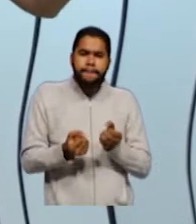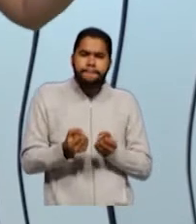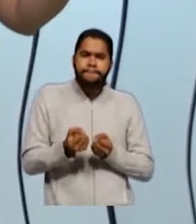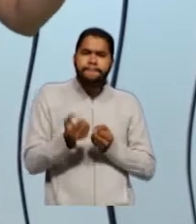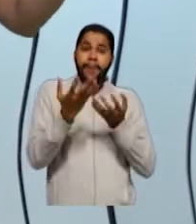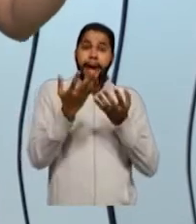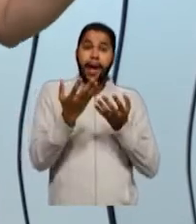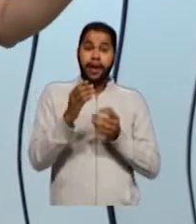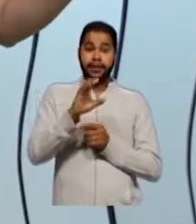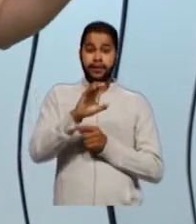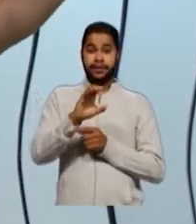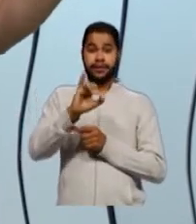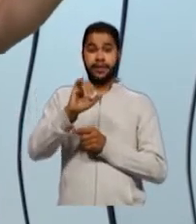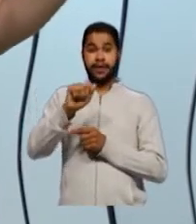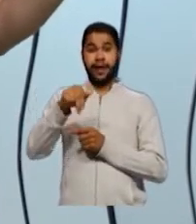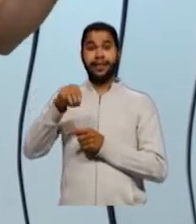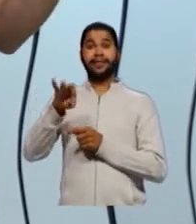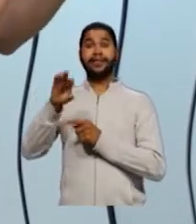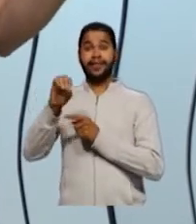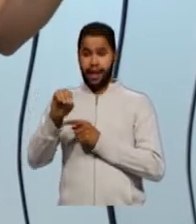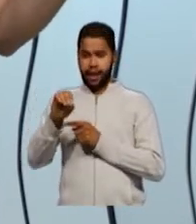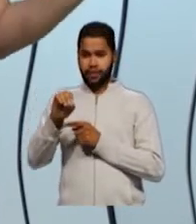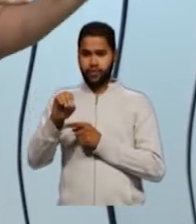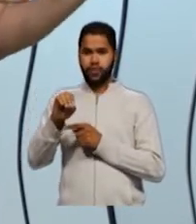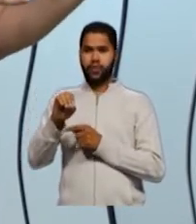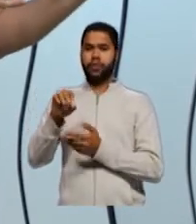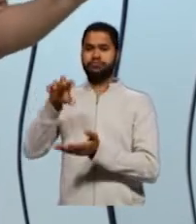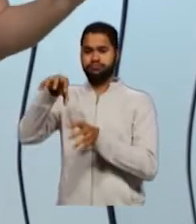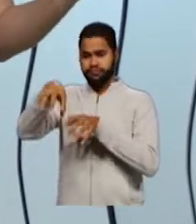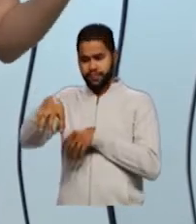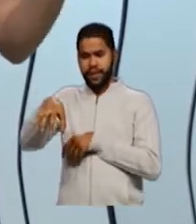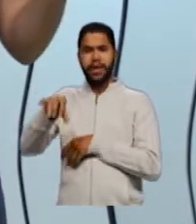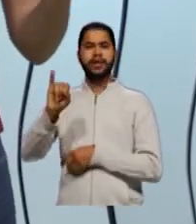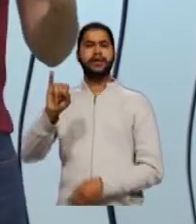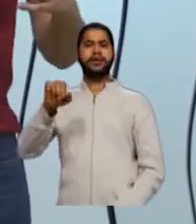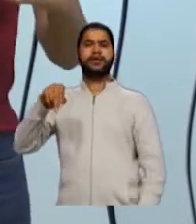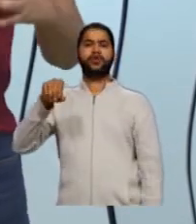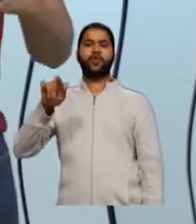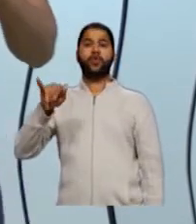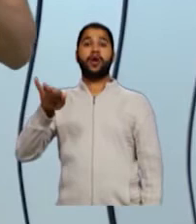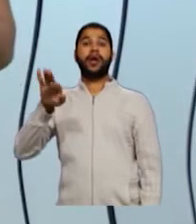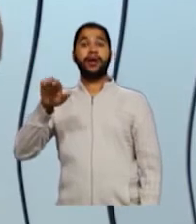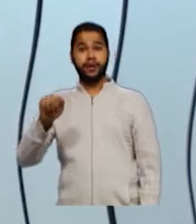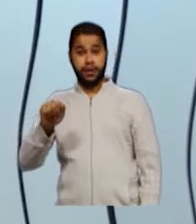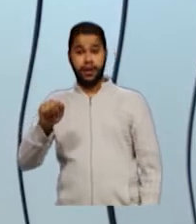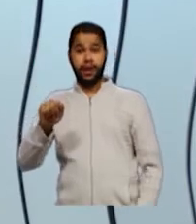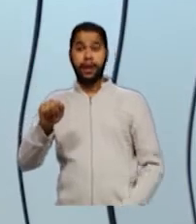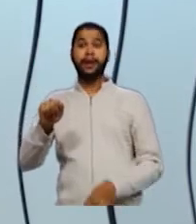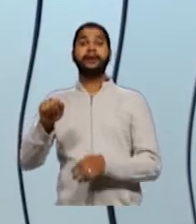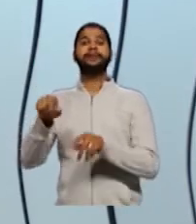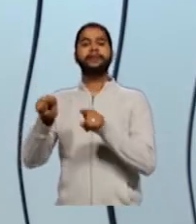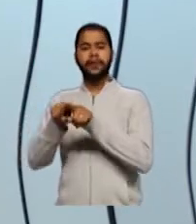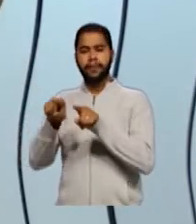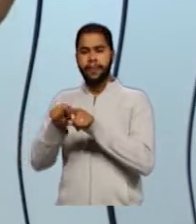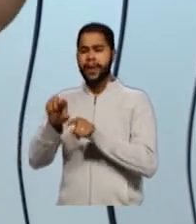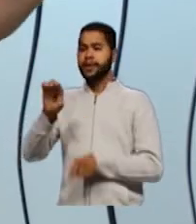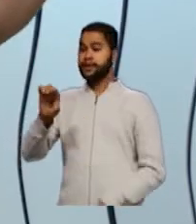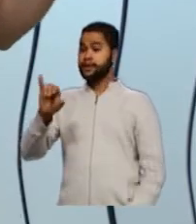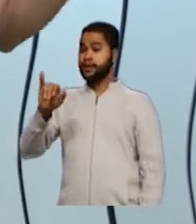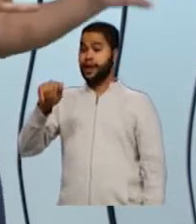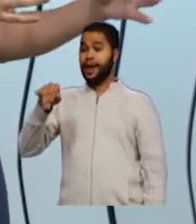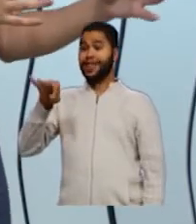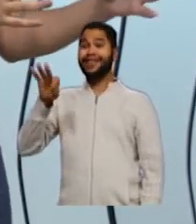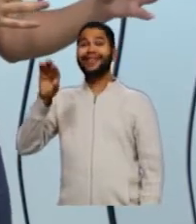cianato de amônia, uma substância inorgânica, a partir de cianeto de prata, outra